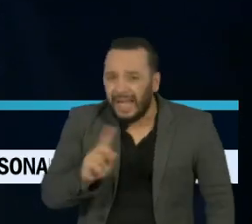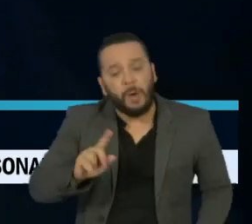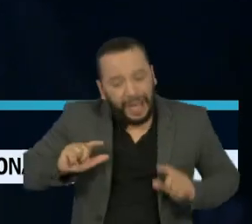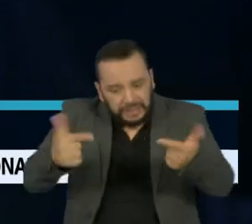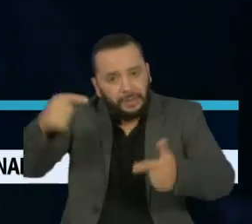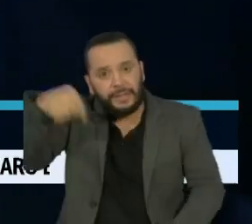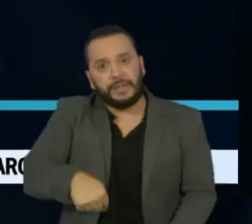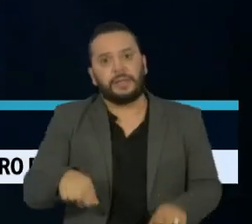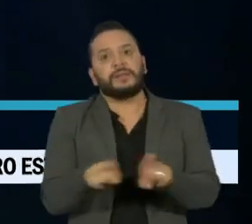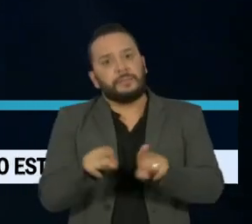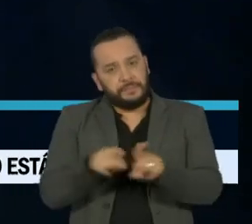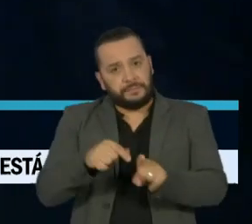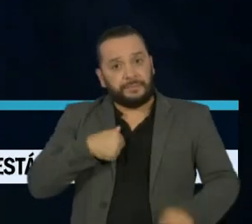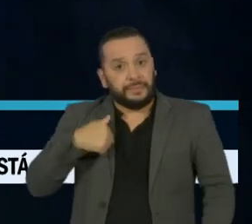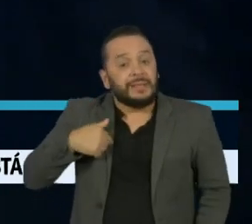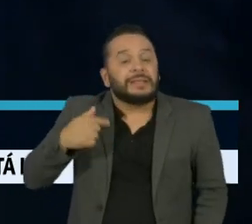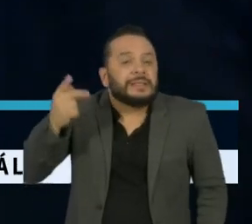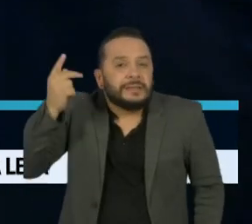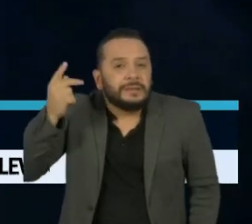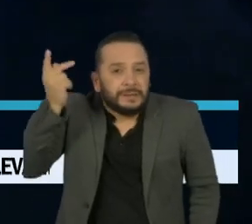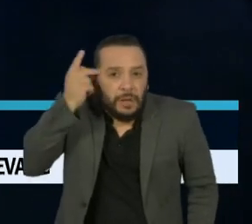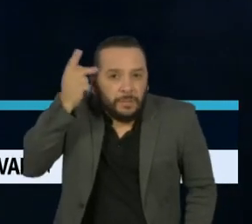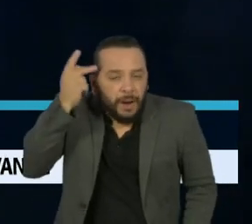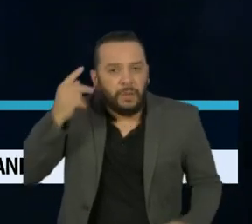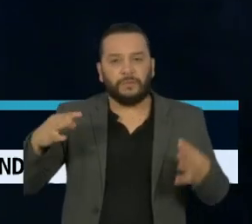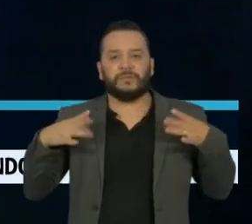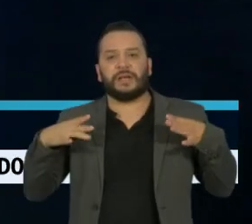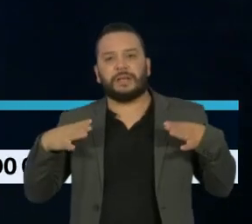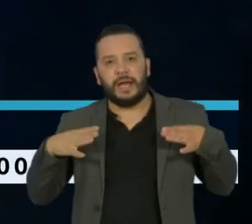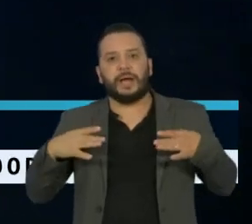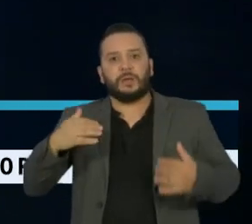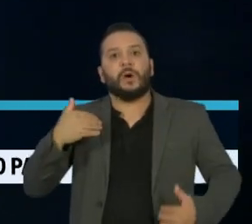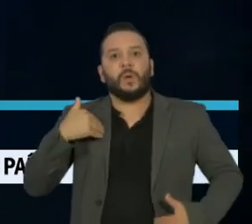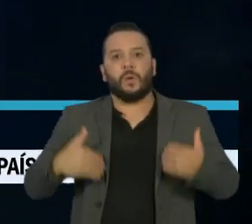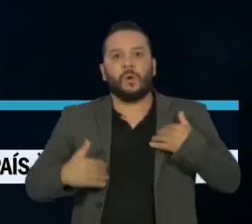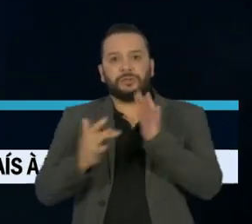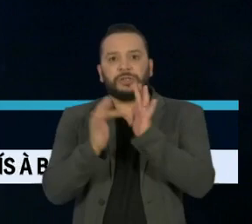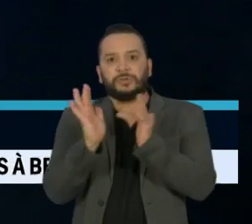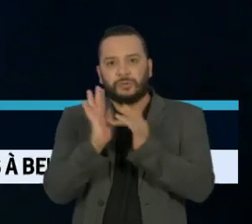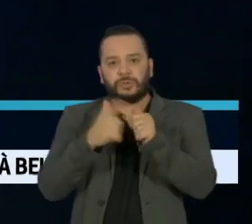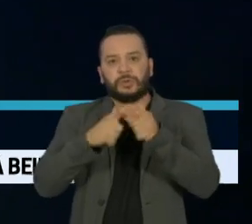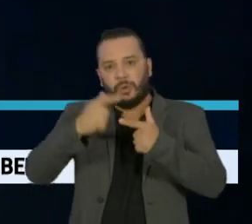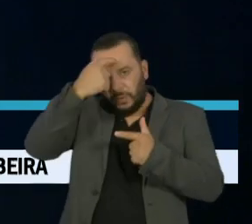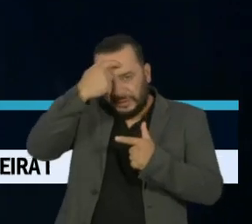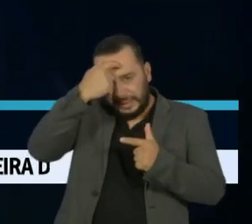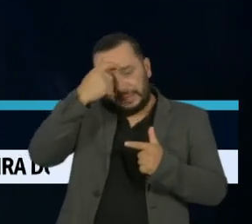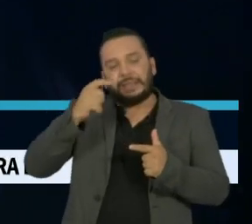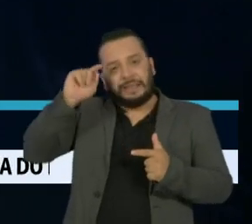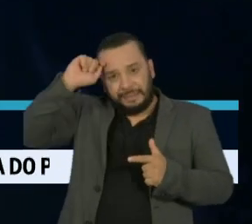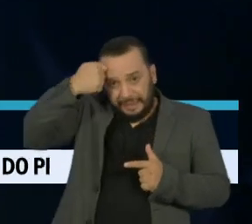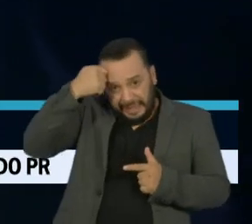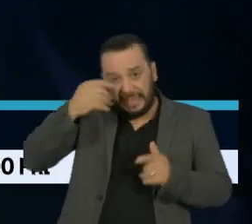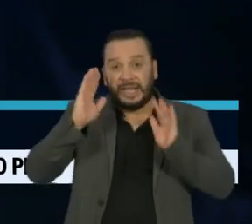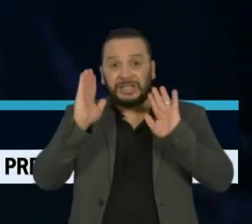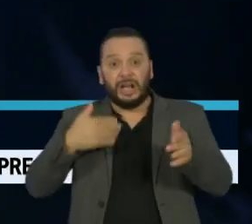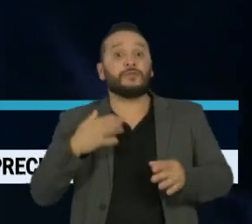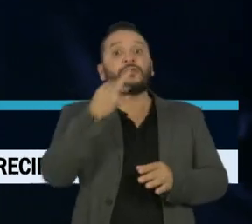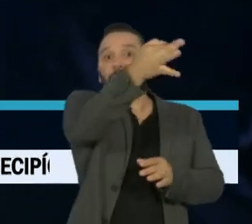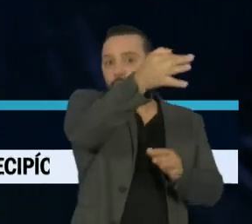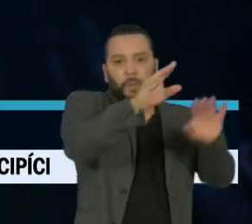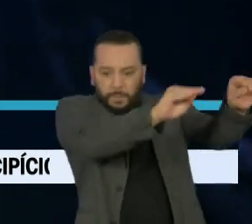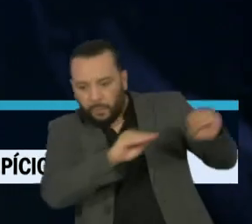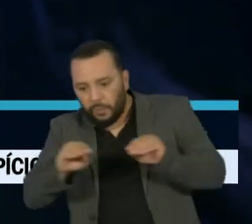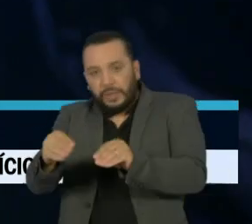Paulo vai antecipar os feriados de Corpus Christi e da Consciência Negra para esta quarta e quinta-feira. Sexta-feira é ponto facultativo na cidade.